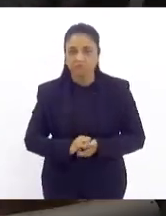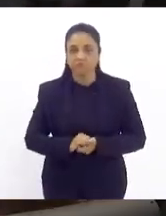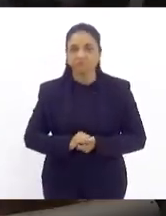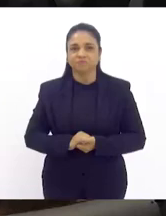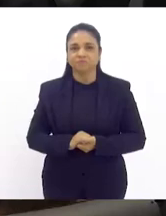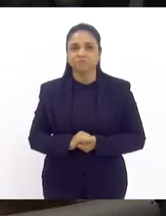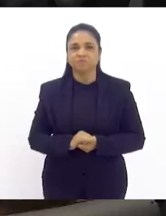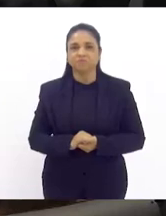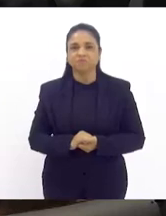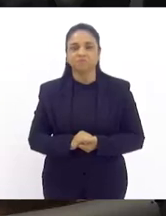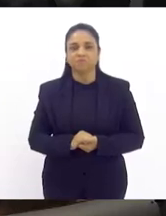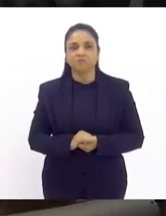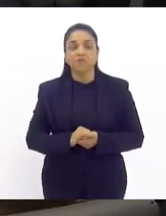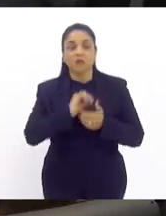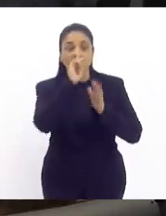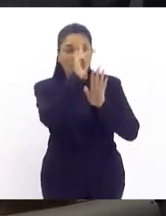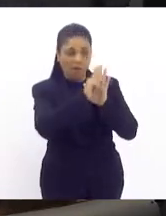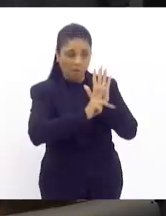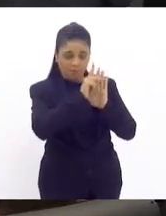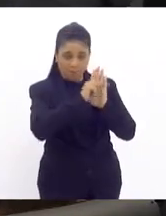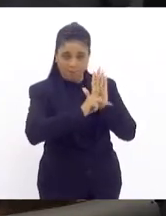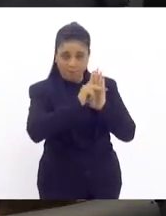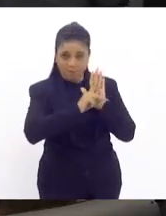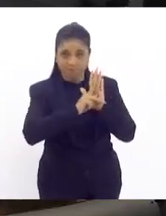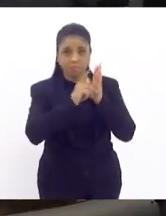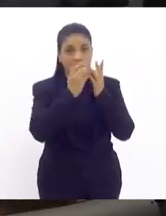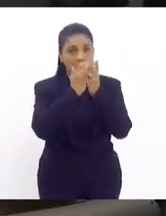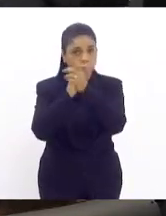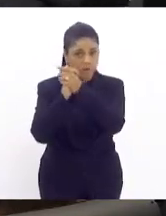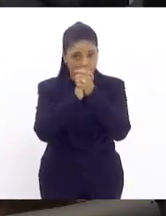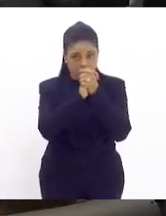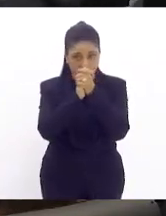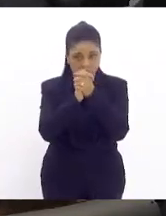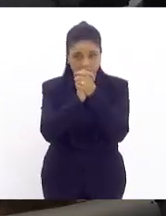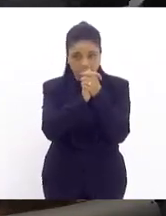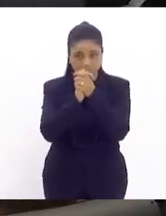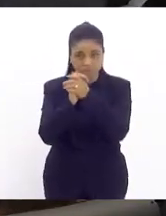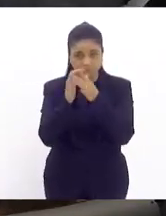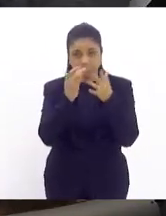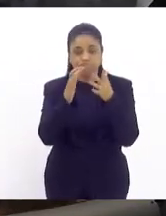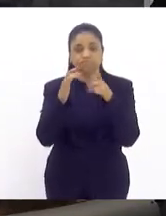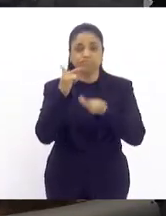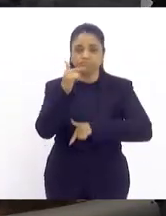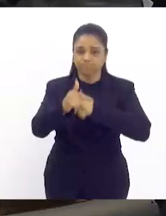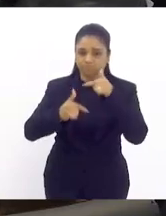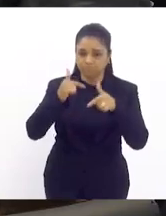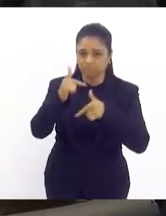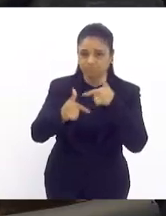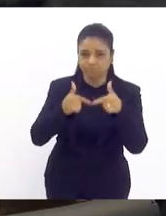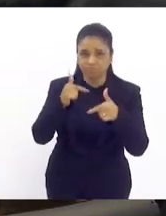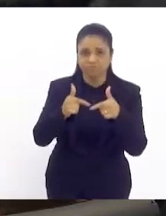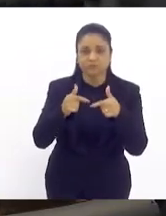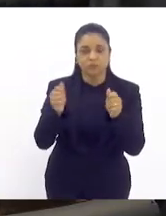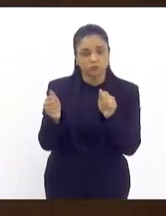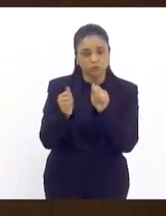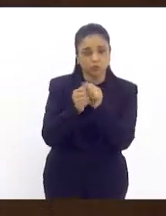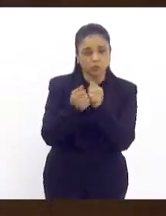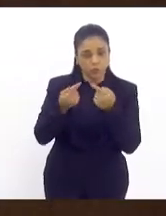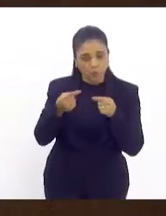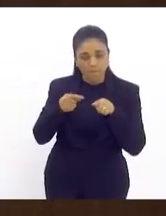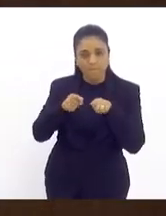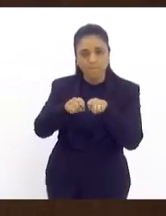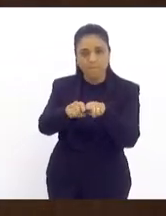sobre o projeto primeiro parabenizar na verdade a iniciativa que já acompanha ao lado do deputado Paul Bell